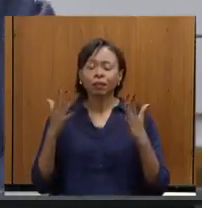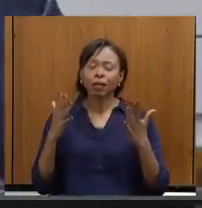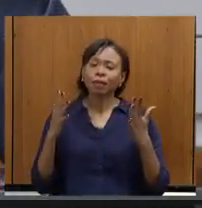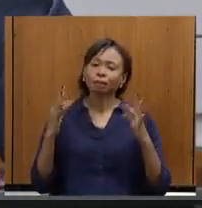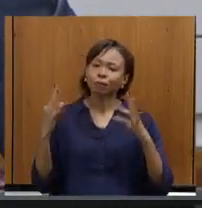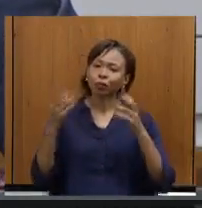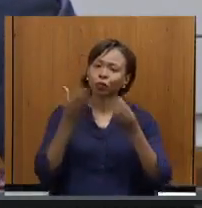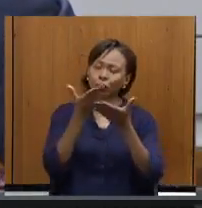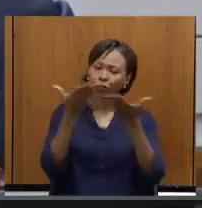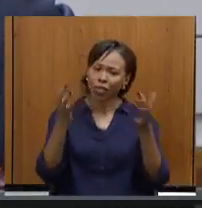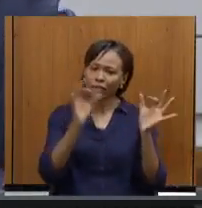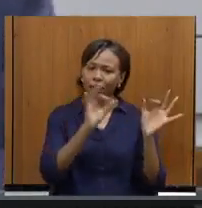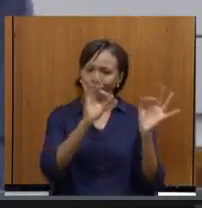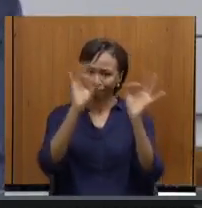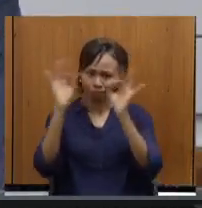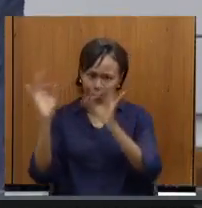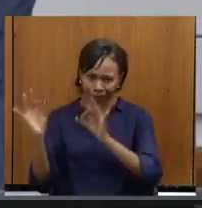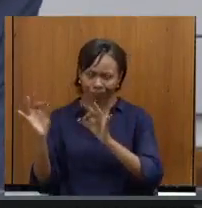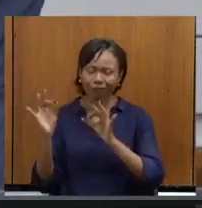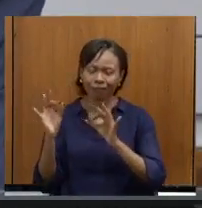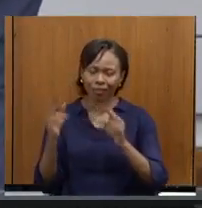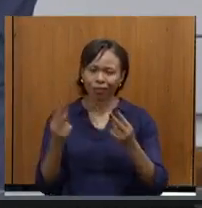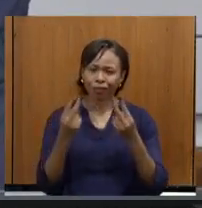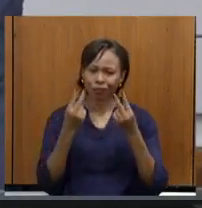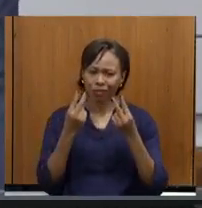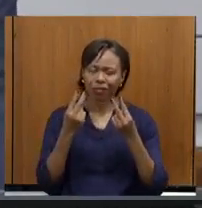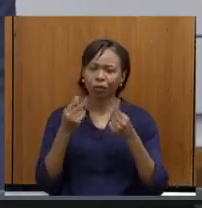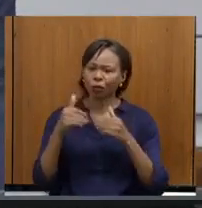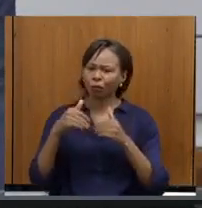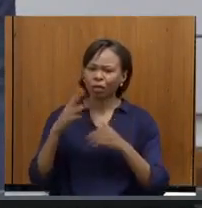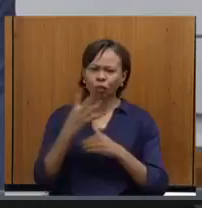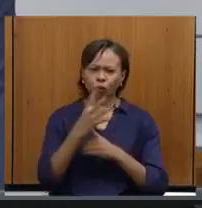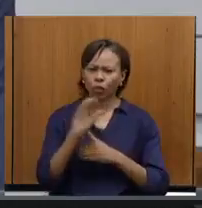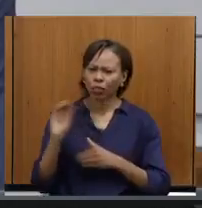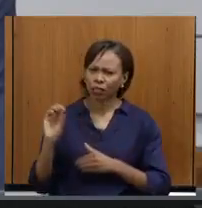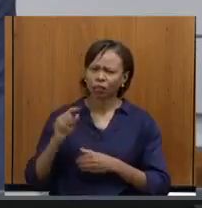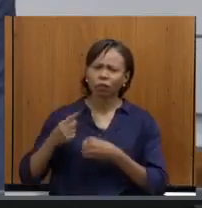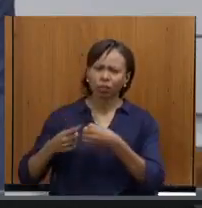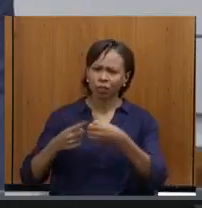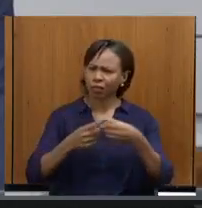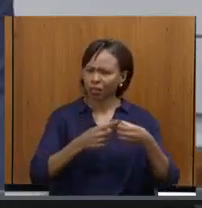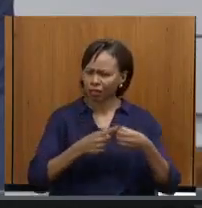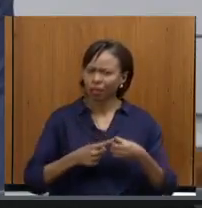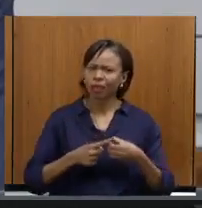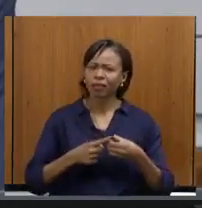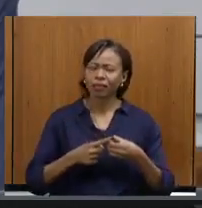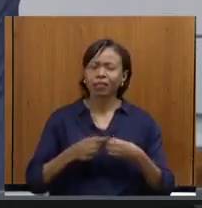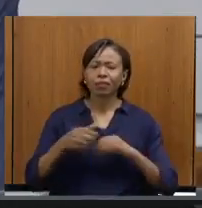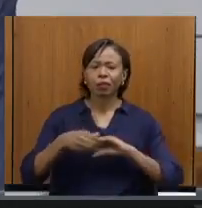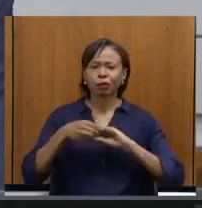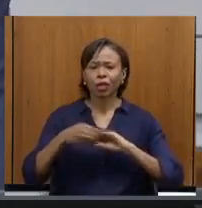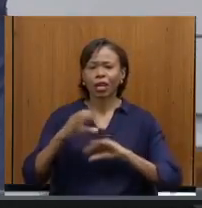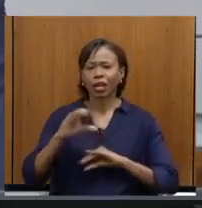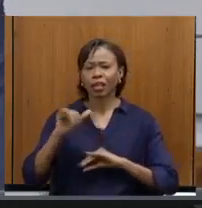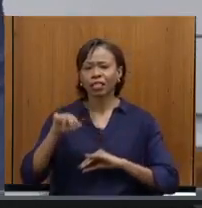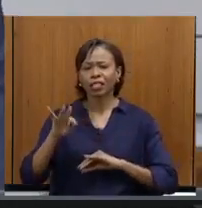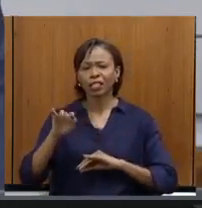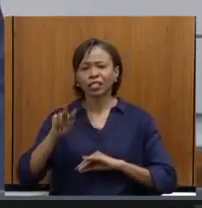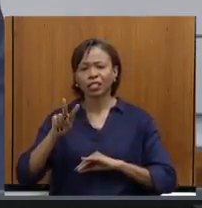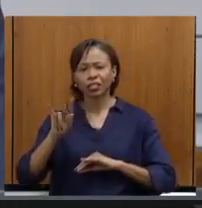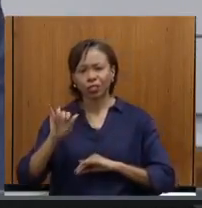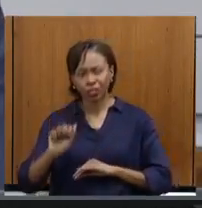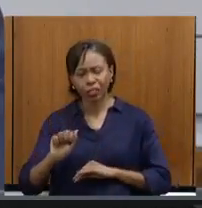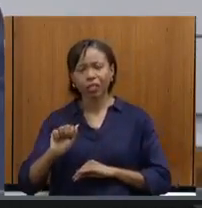que nos acompanham também por mais de 400 municípios. e eu quero cumprimentar que a Cíntia, secretária,